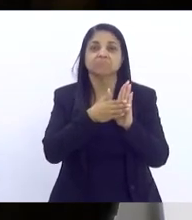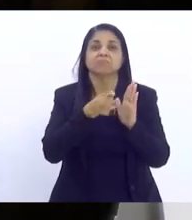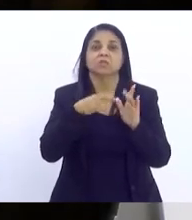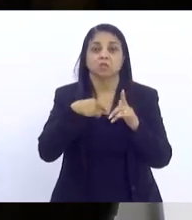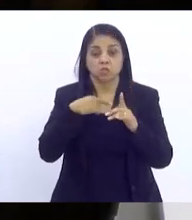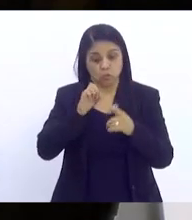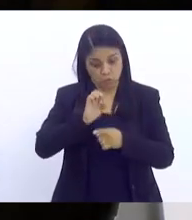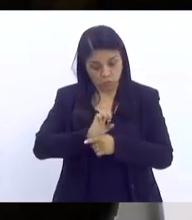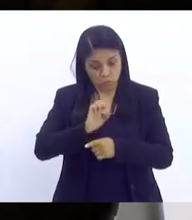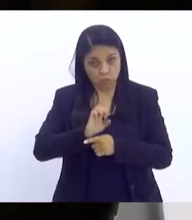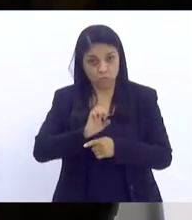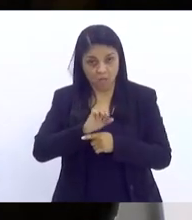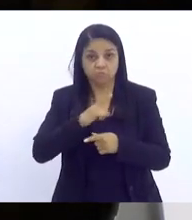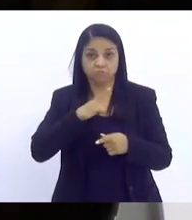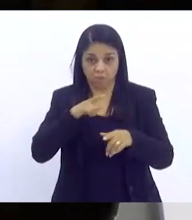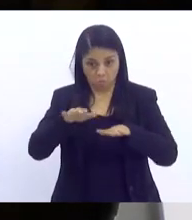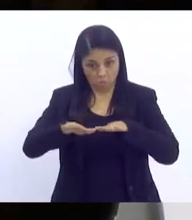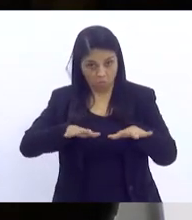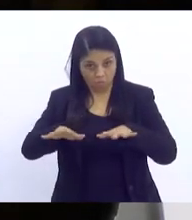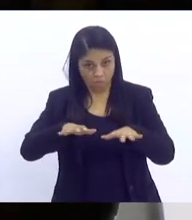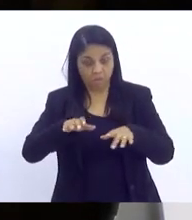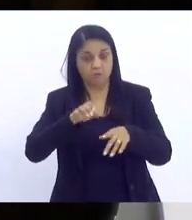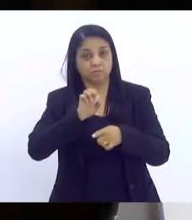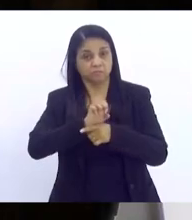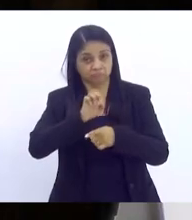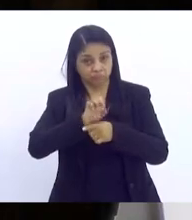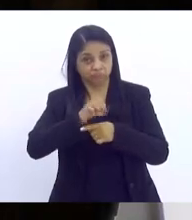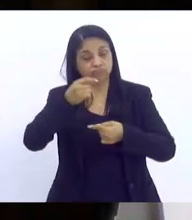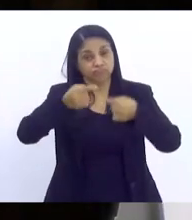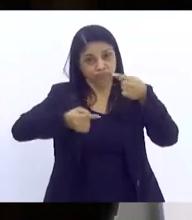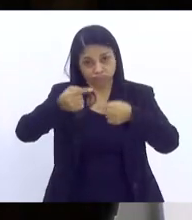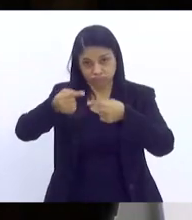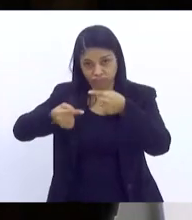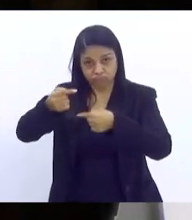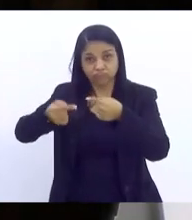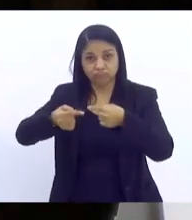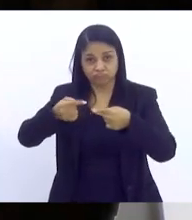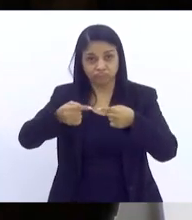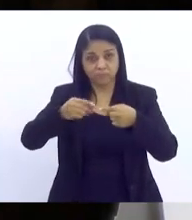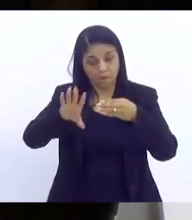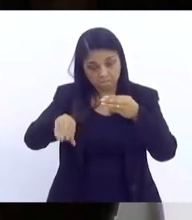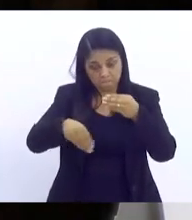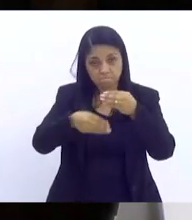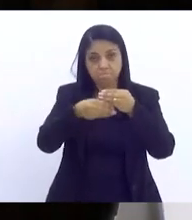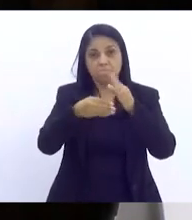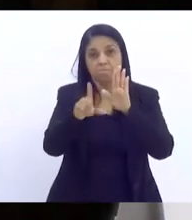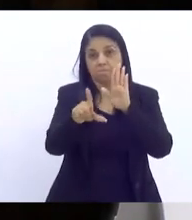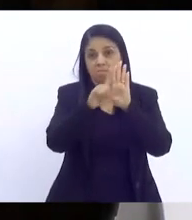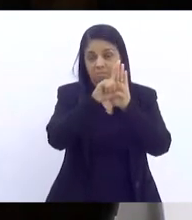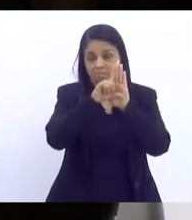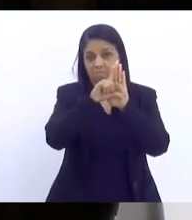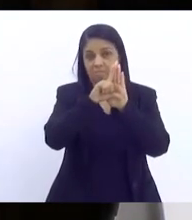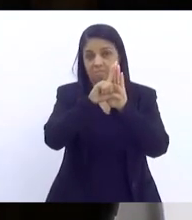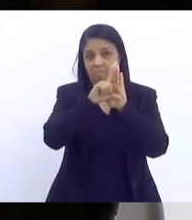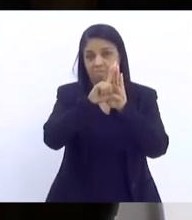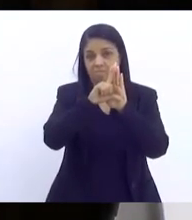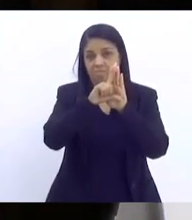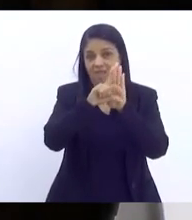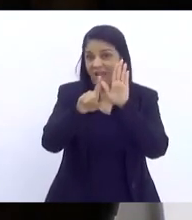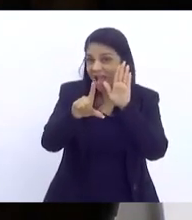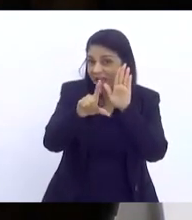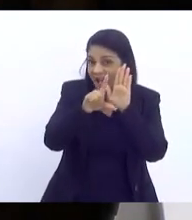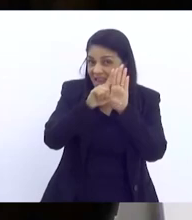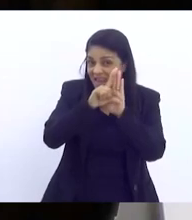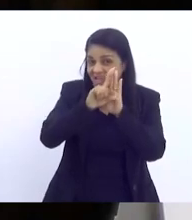no nosso Estado, tem um movimento estadual discutindo essa questão, não só da implementação da lei, porque, como eu disse, para além da